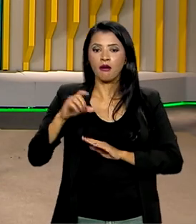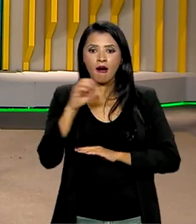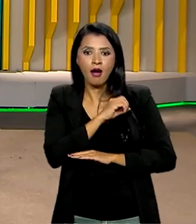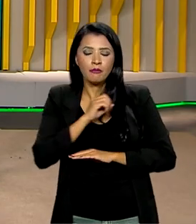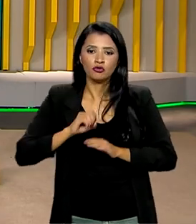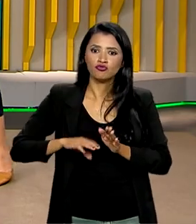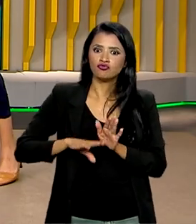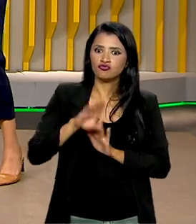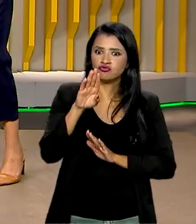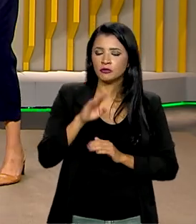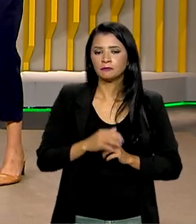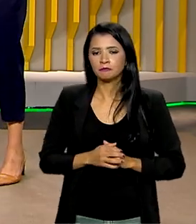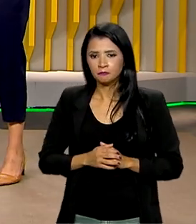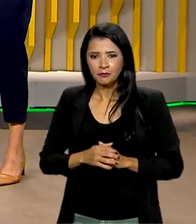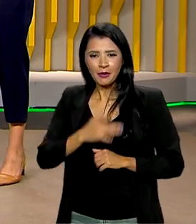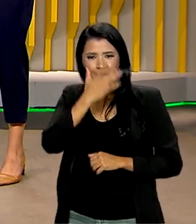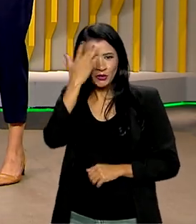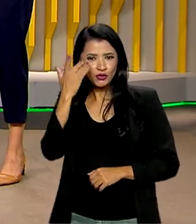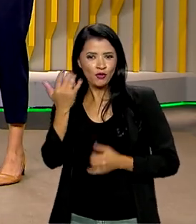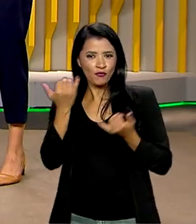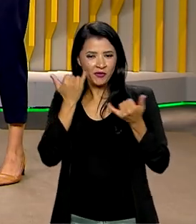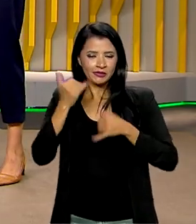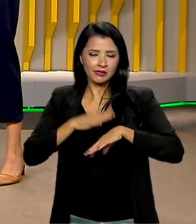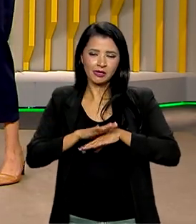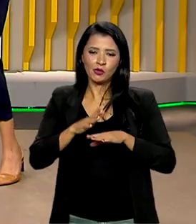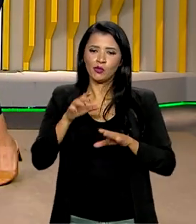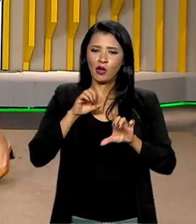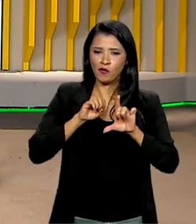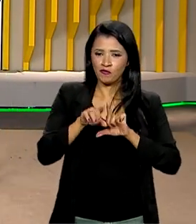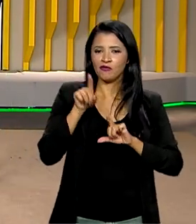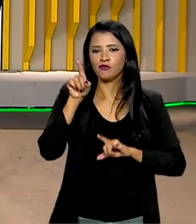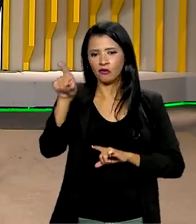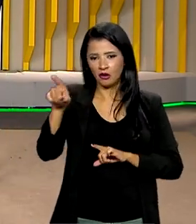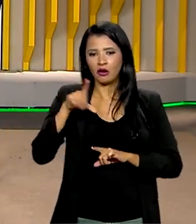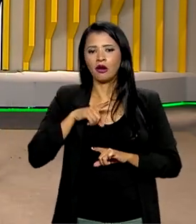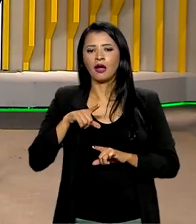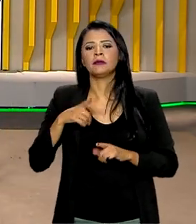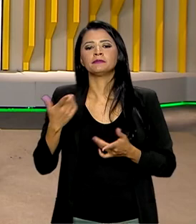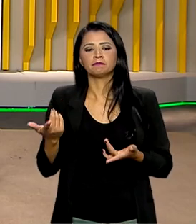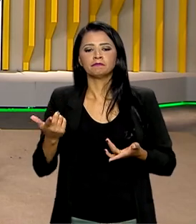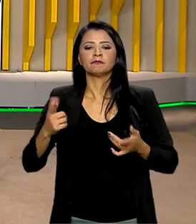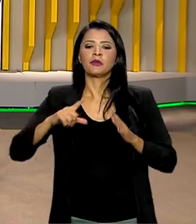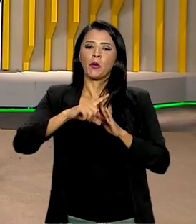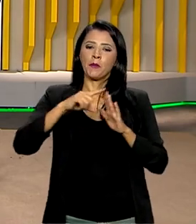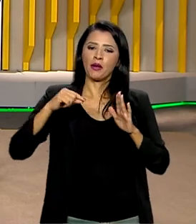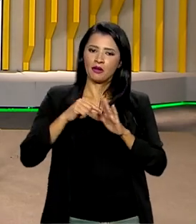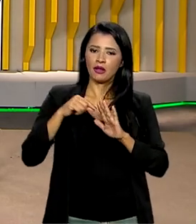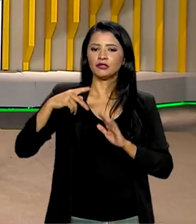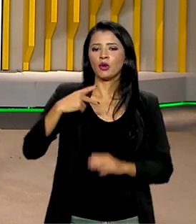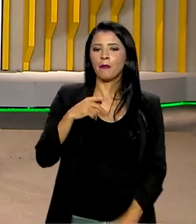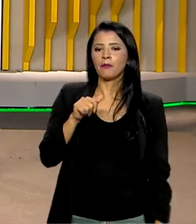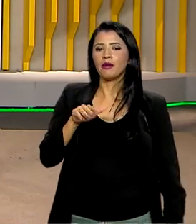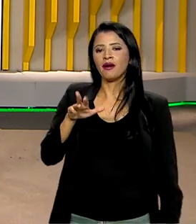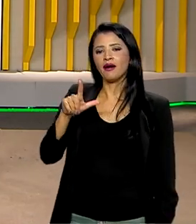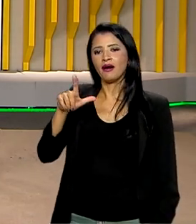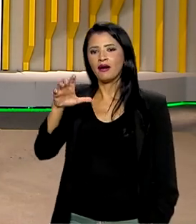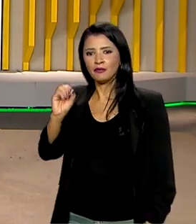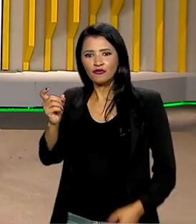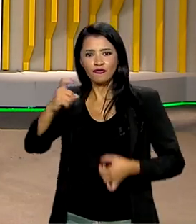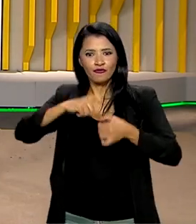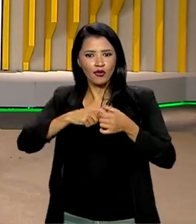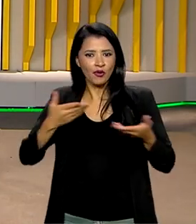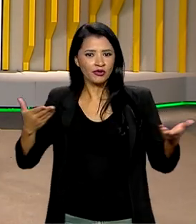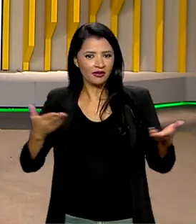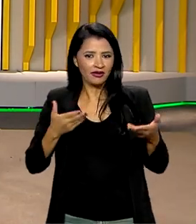do crescimento. E quem tem mais informações para a gente ao vivo, lá do Palácio do Planalto, é o Pablo Mundim, que volta aqui ao Brasil em dia.